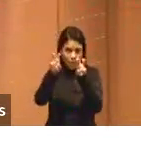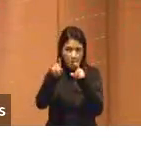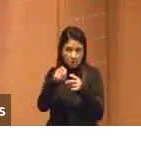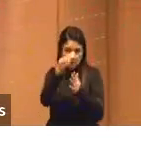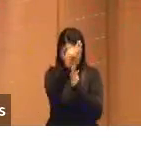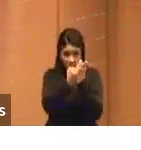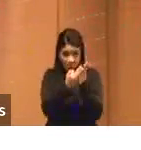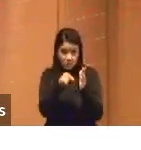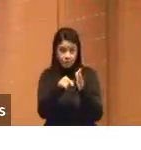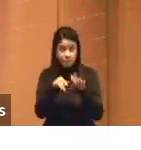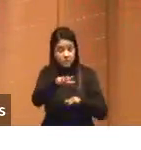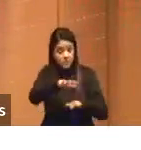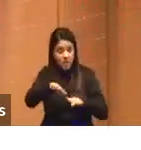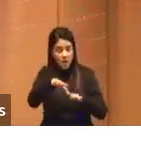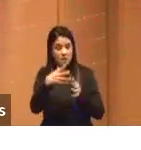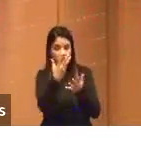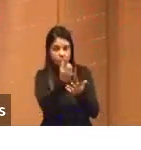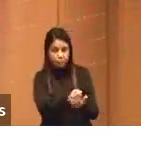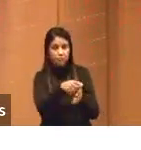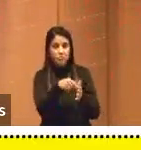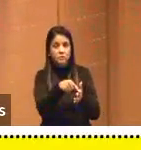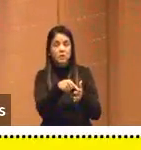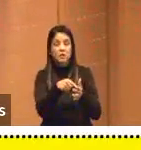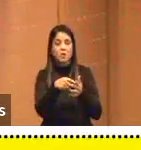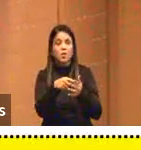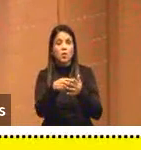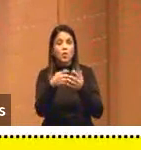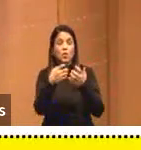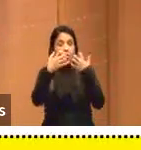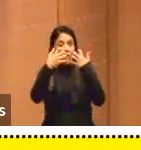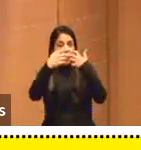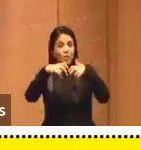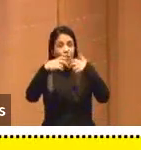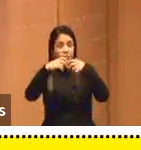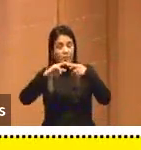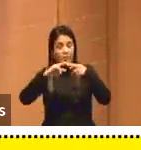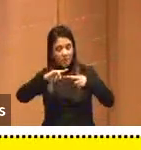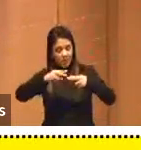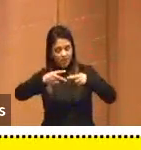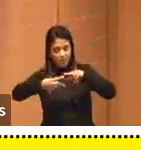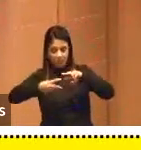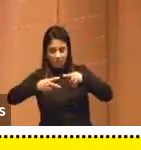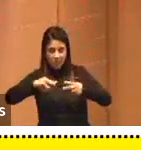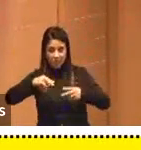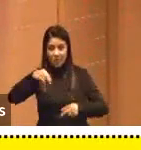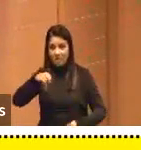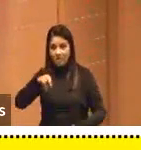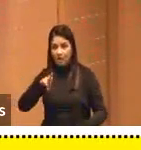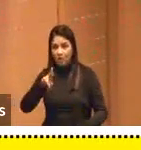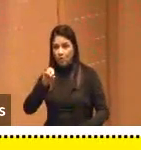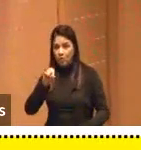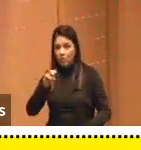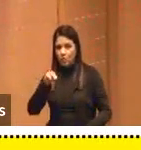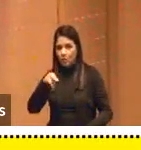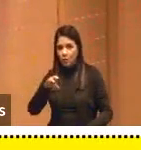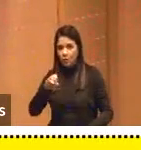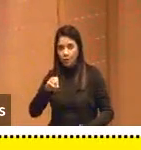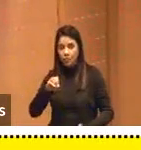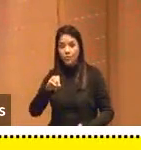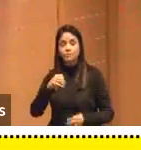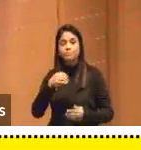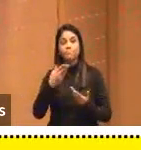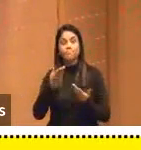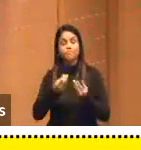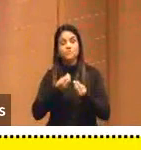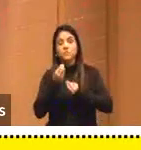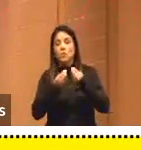a área tem adotado mais esse modelo do neurônio artificial, modelo matemático, não estava implementado, mas o modelo matemático do neurônio como